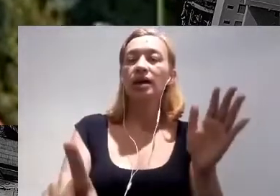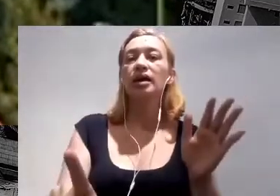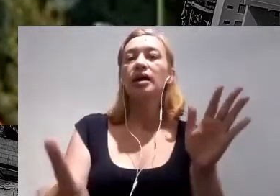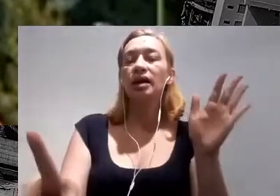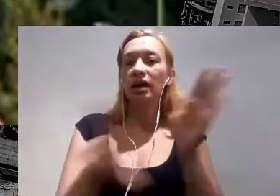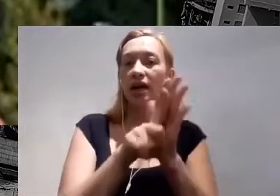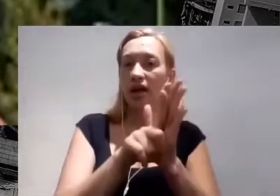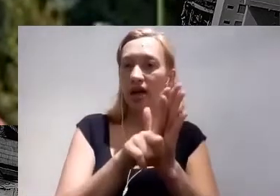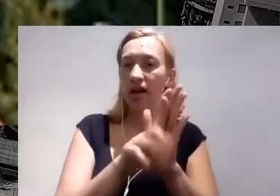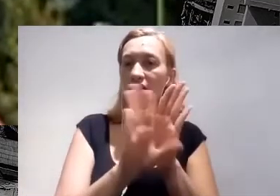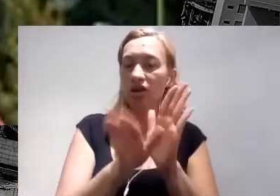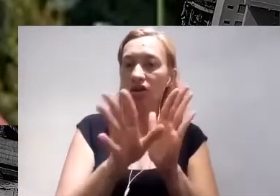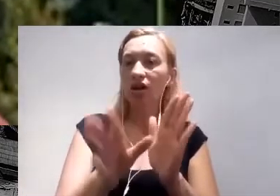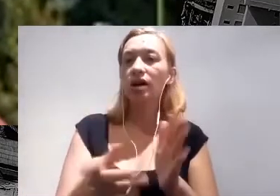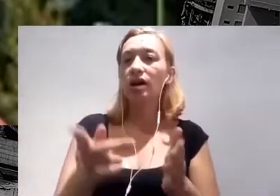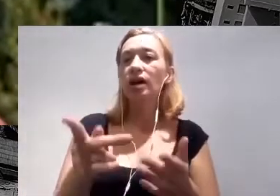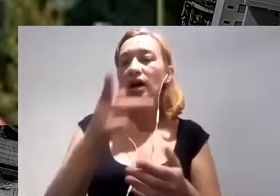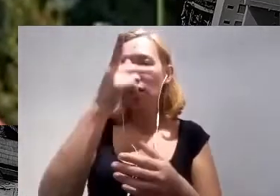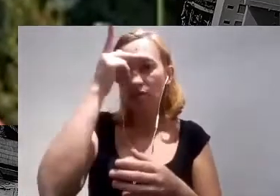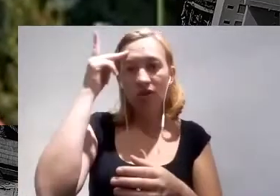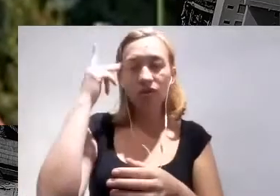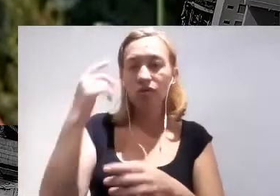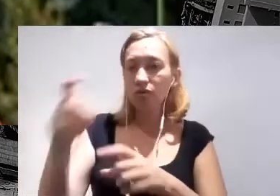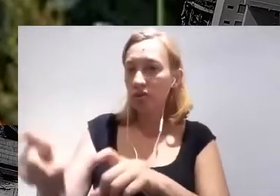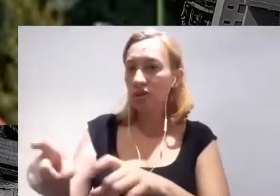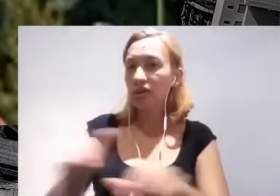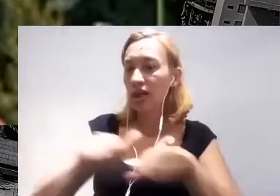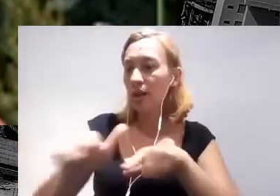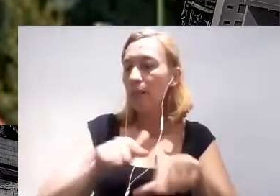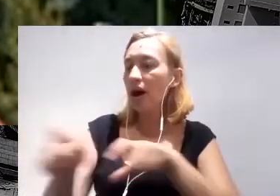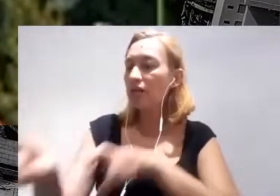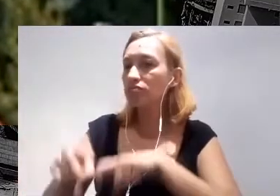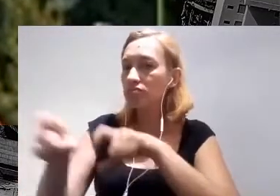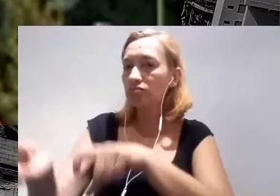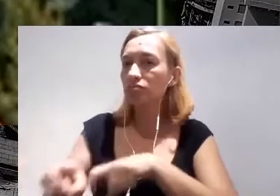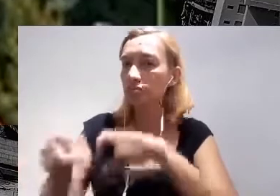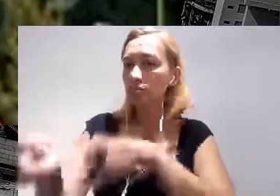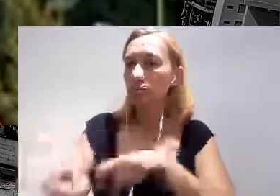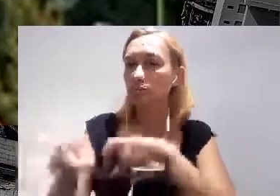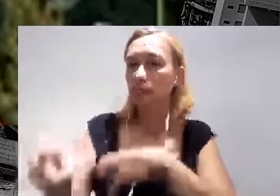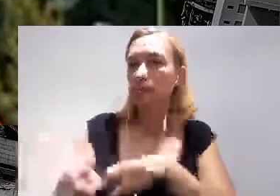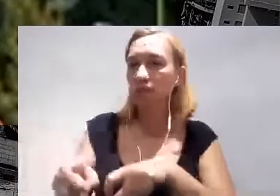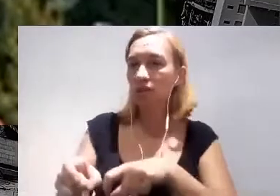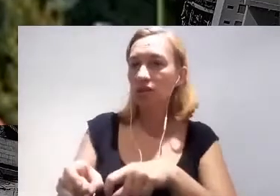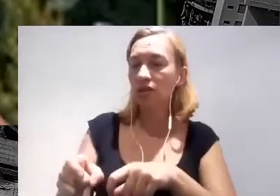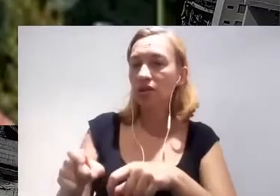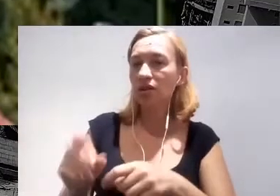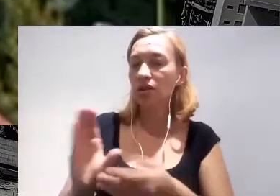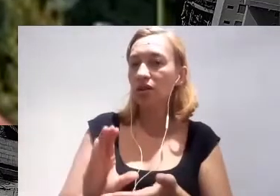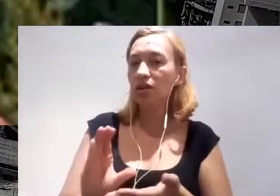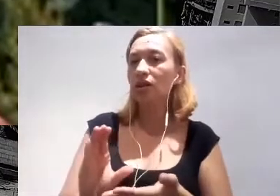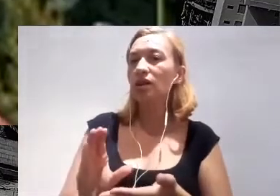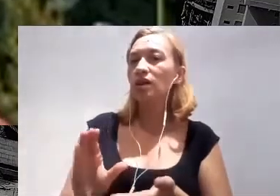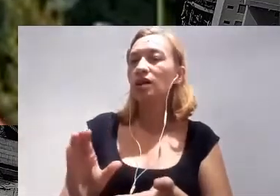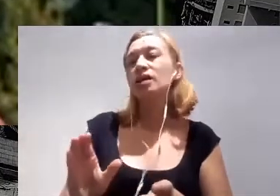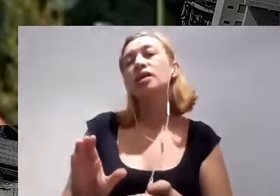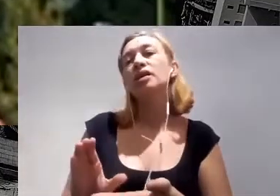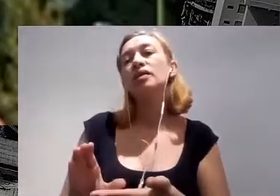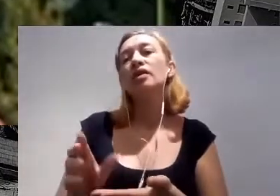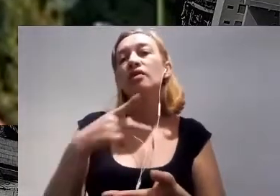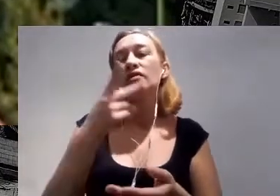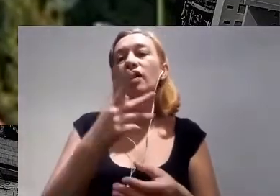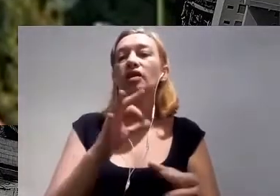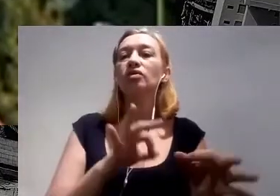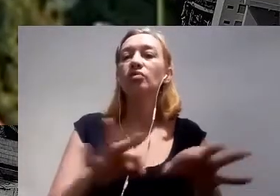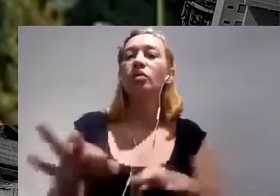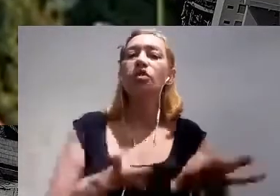comprometem com práticas de conservação nas suas propriedades. Falando dos nossos projetos, por exemplo, falei que tem Jaguariúna e Jundiaí,